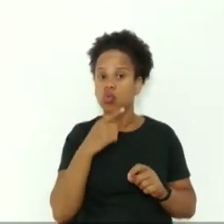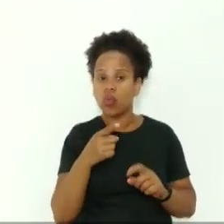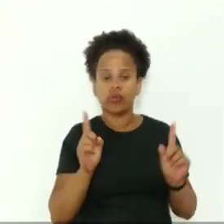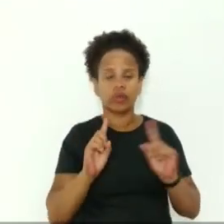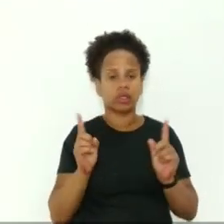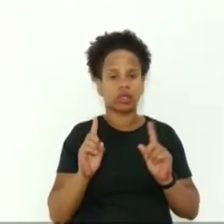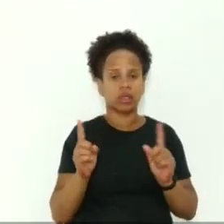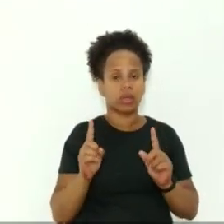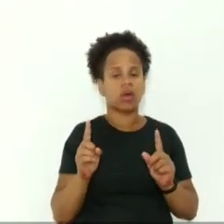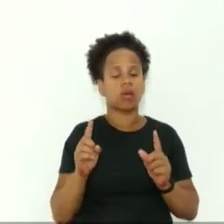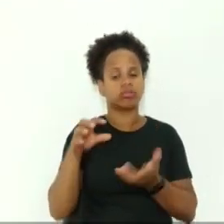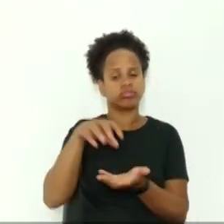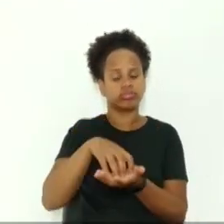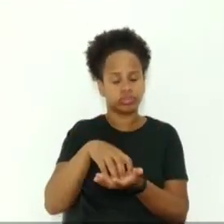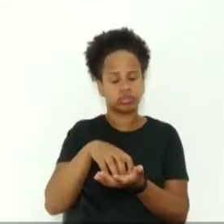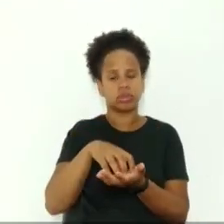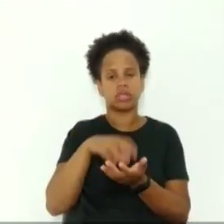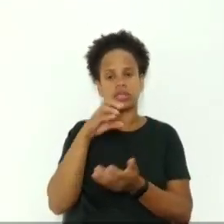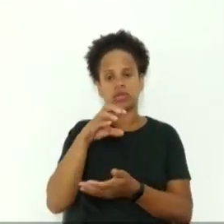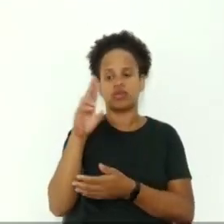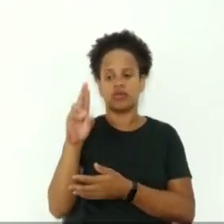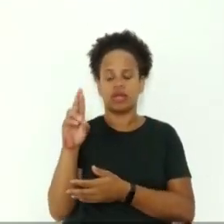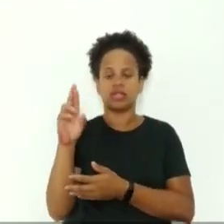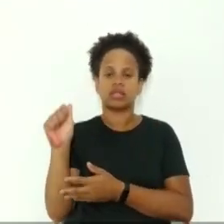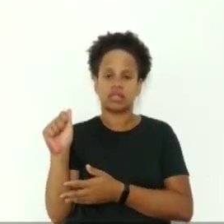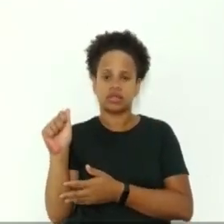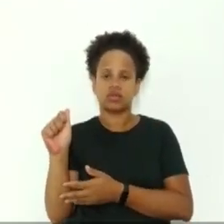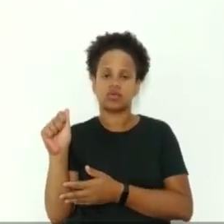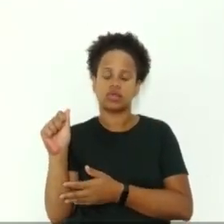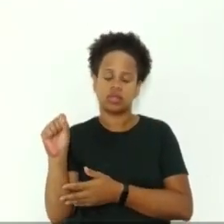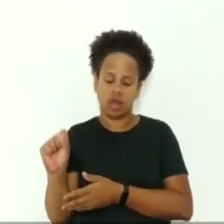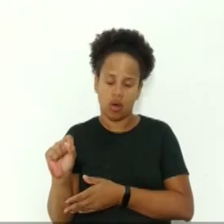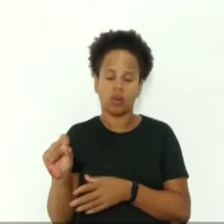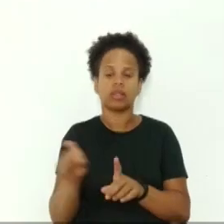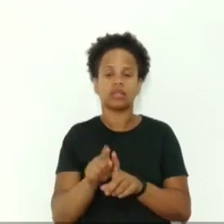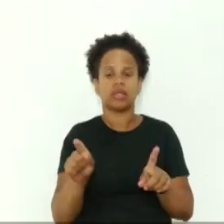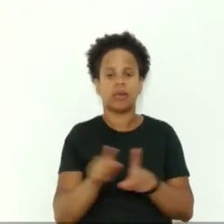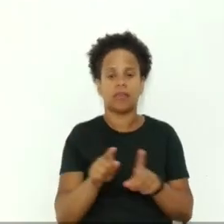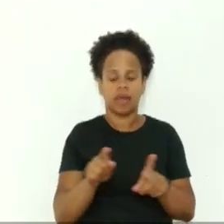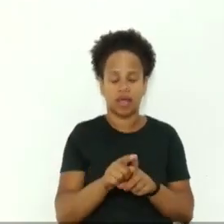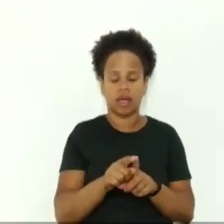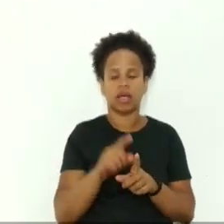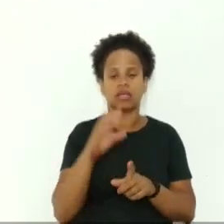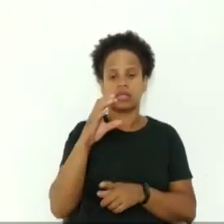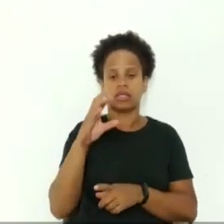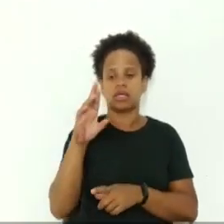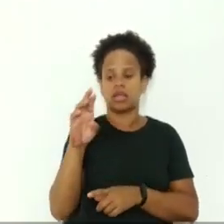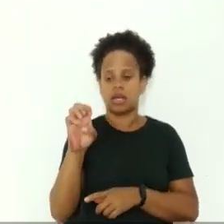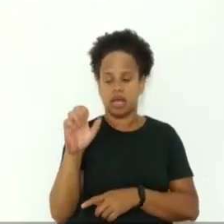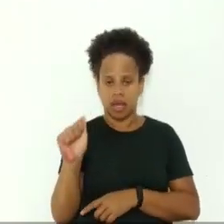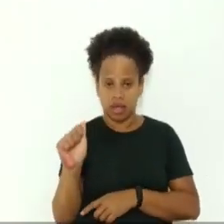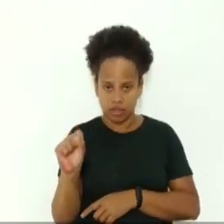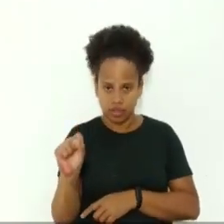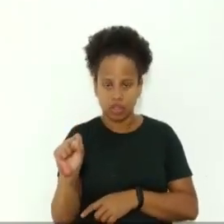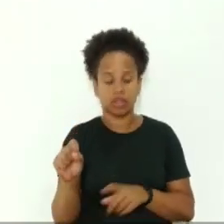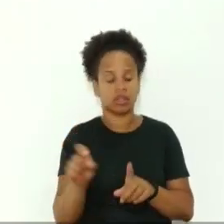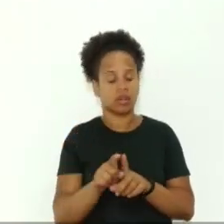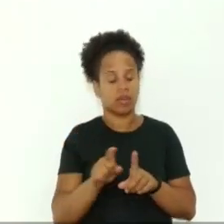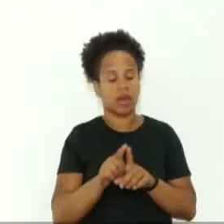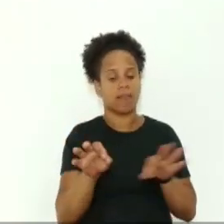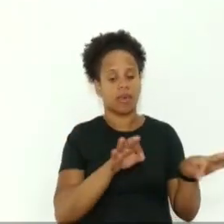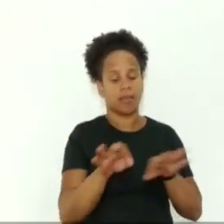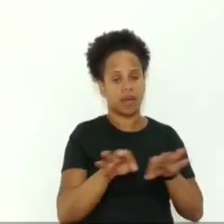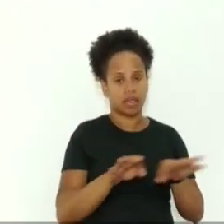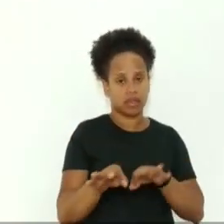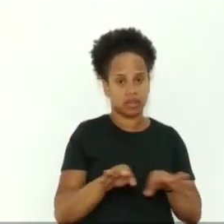nos centros de referência de assistência social, CRAS, e ou centro de referência de assistência social, CRAS, para elaboração de